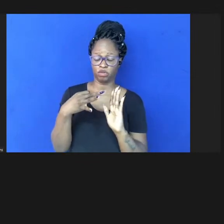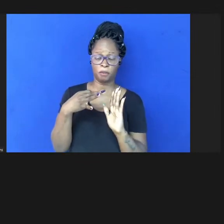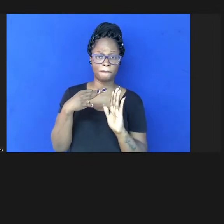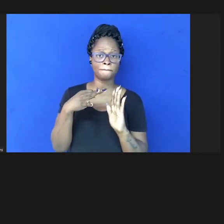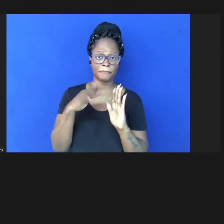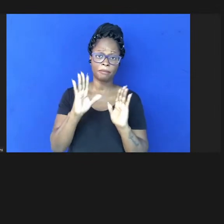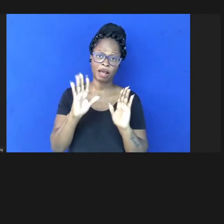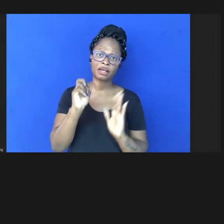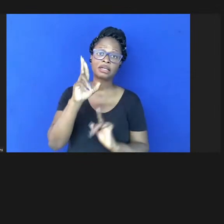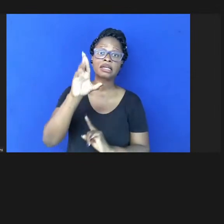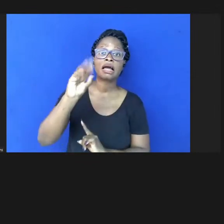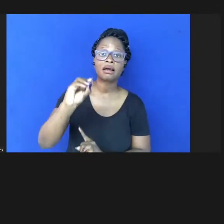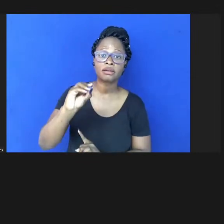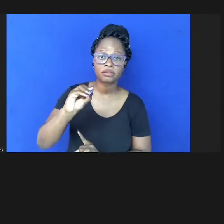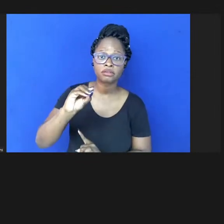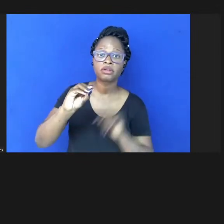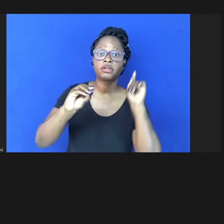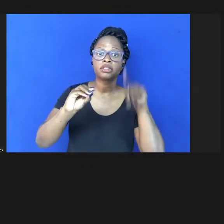claro também